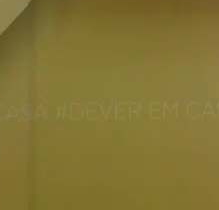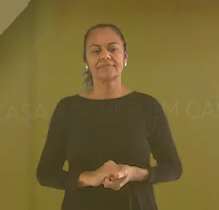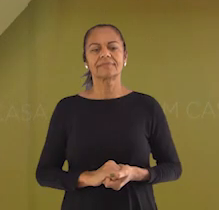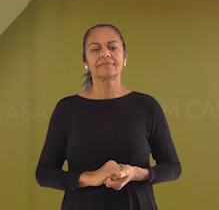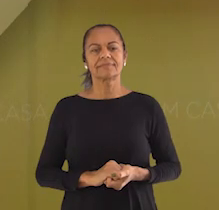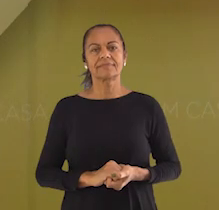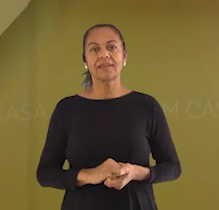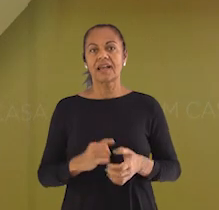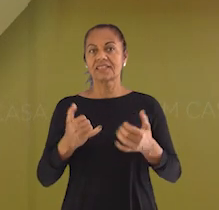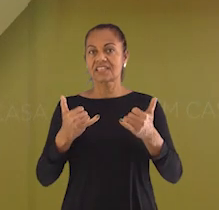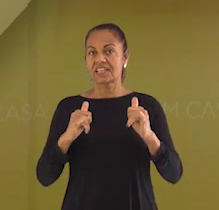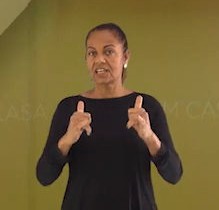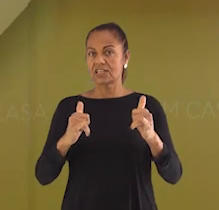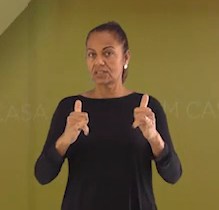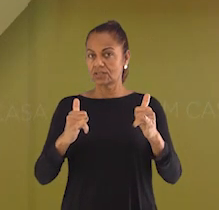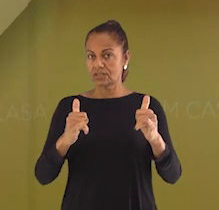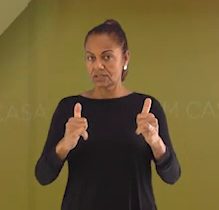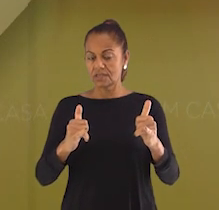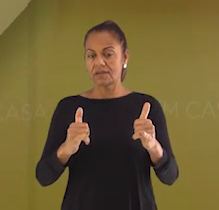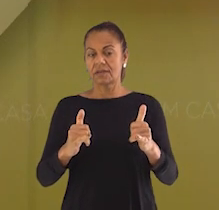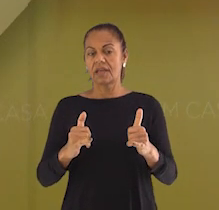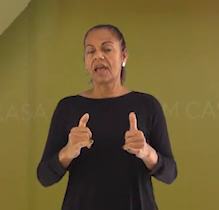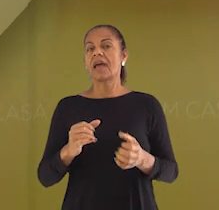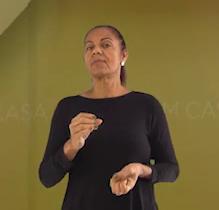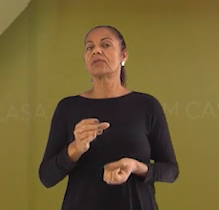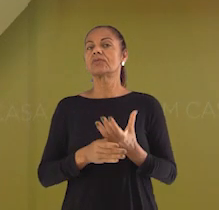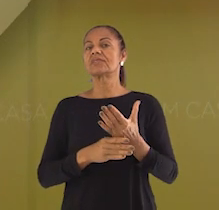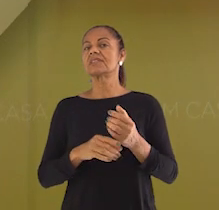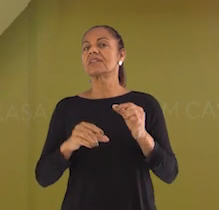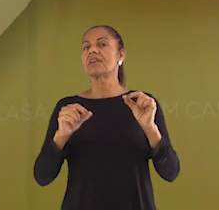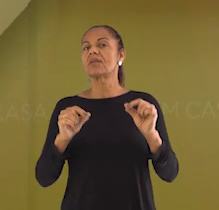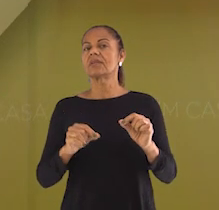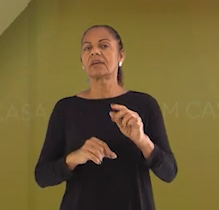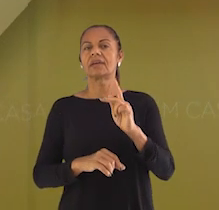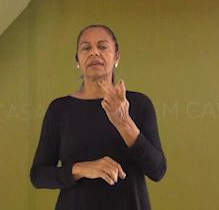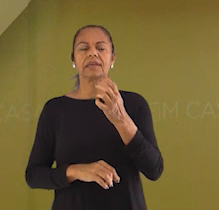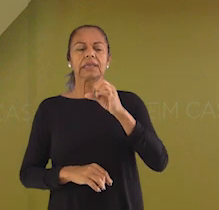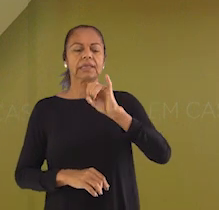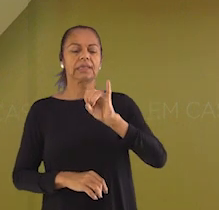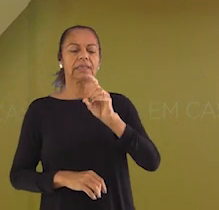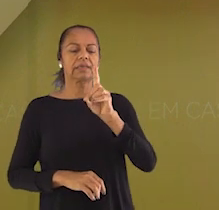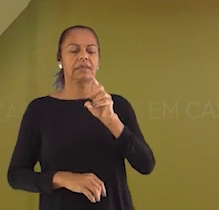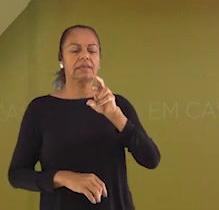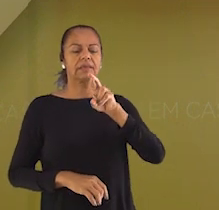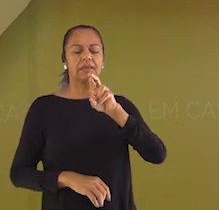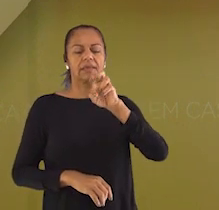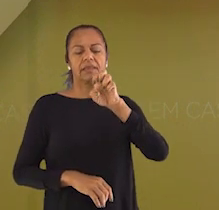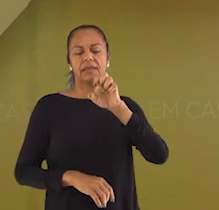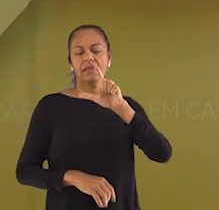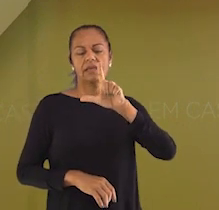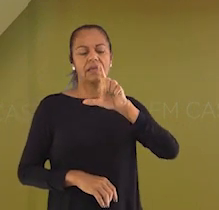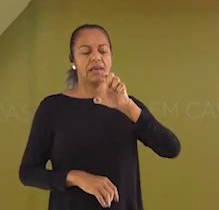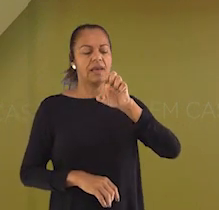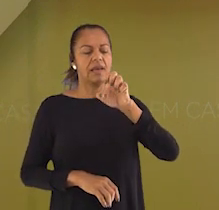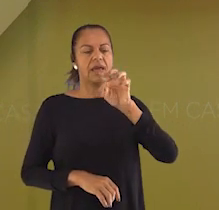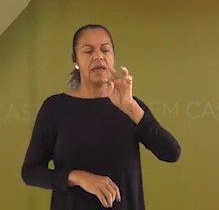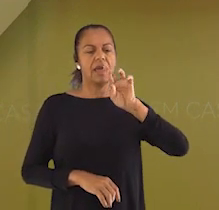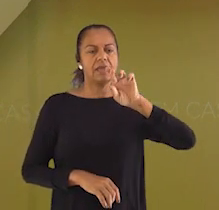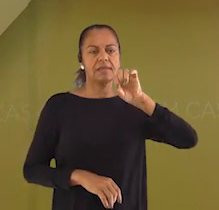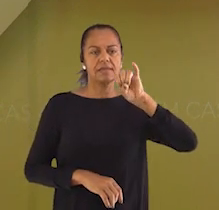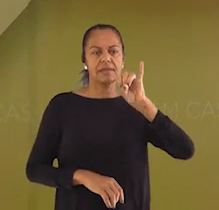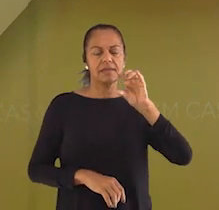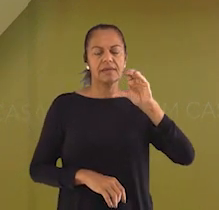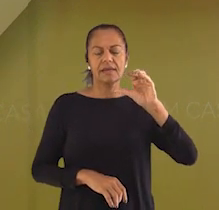Essa energia, em grande parte, é produzida pelas hidrelétricas, que são grandes usinas, onde a